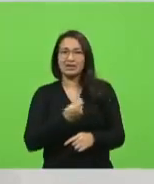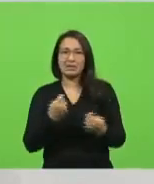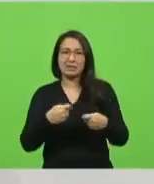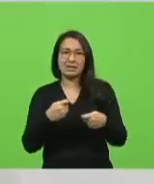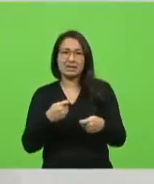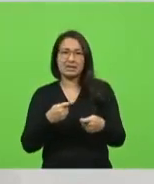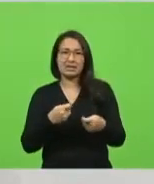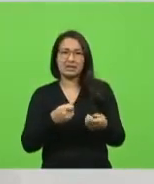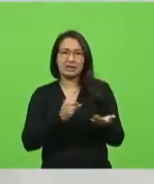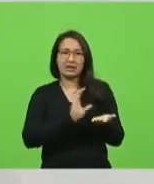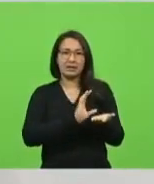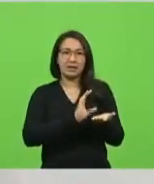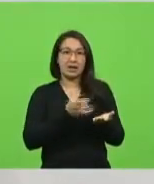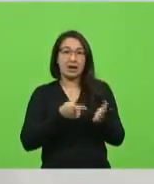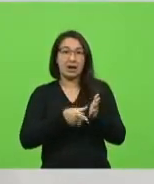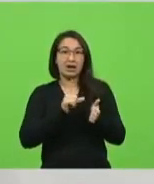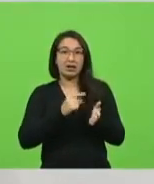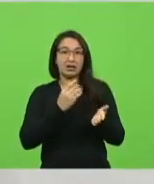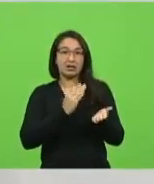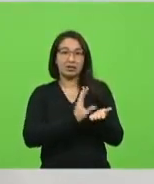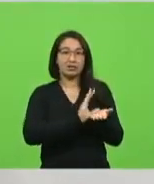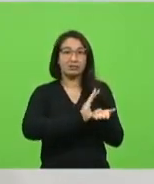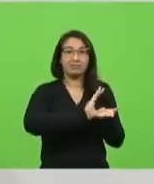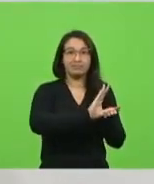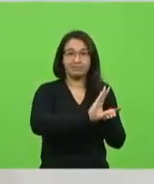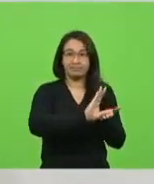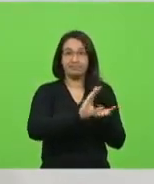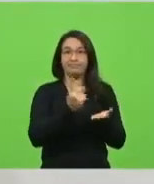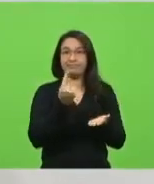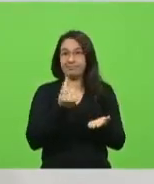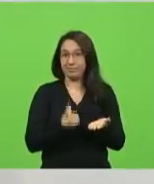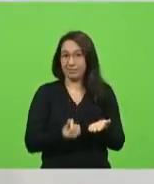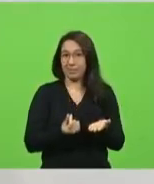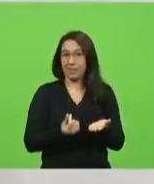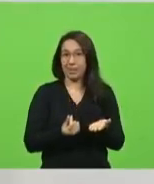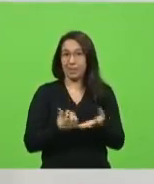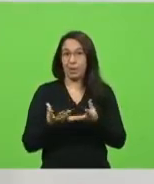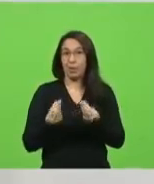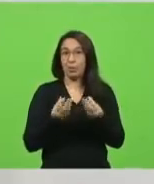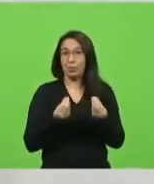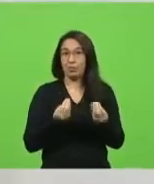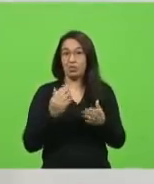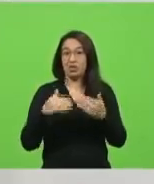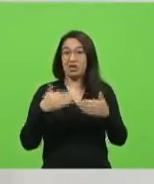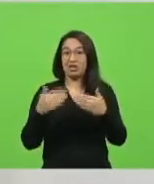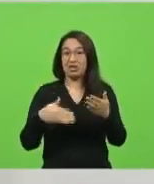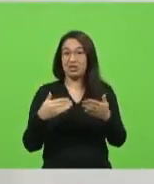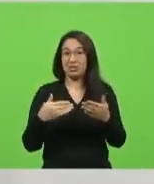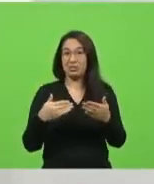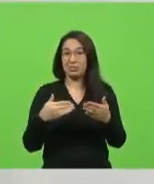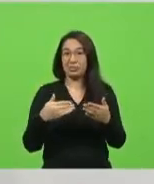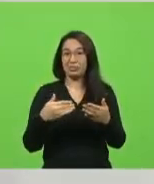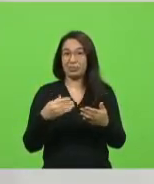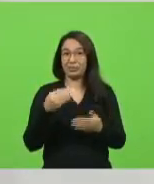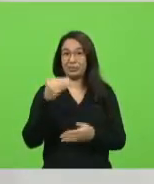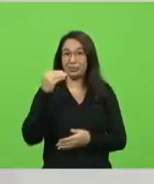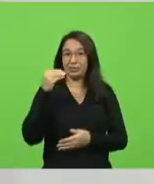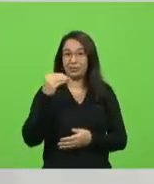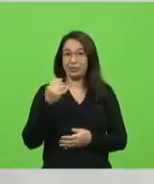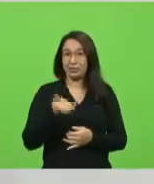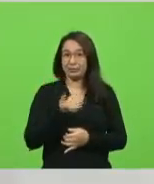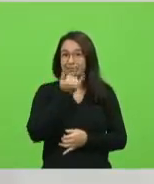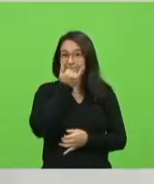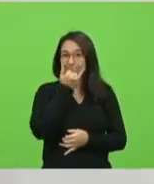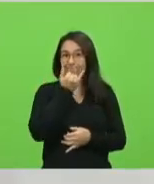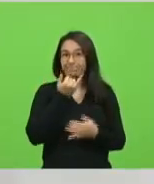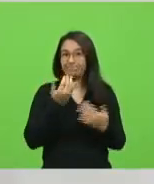antes para servir como garantia, caso dê uma merda com essa vacina e as pessoas morram, eu não posso ser responsabilizado por ela. Alguém